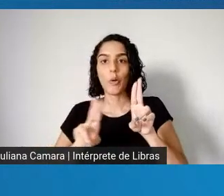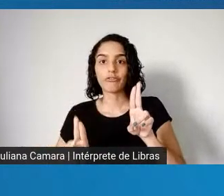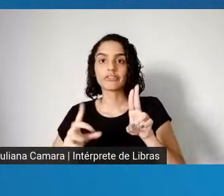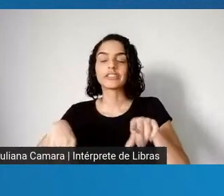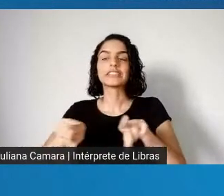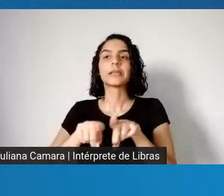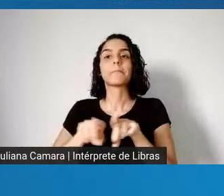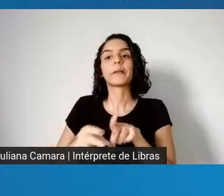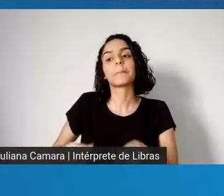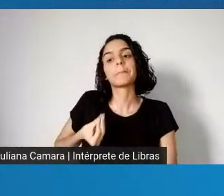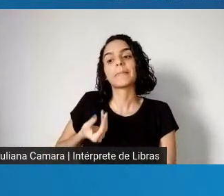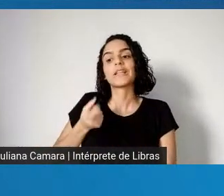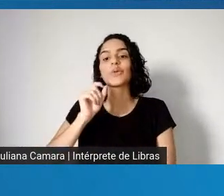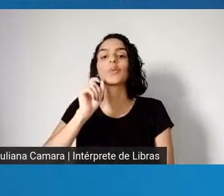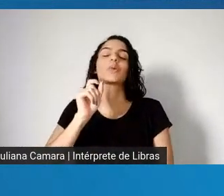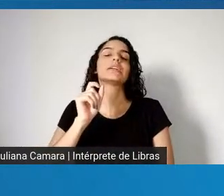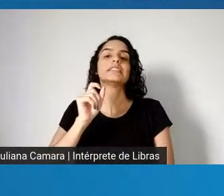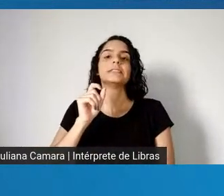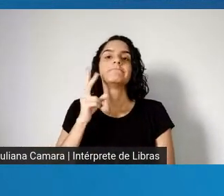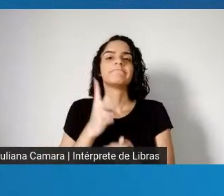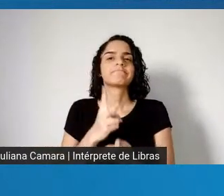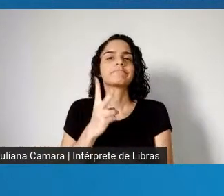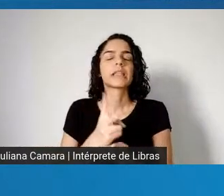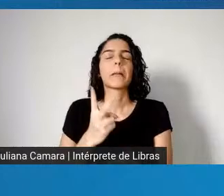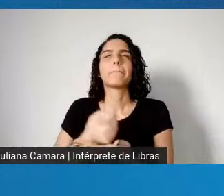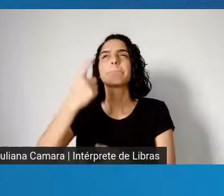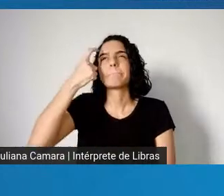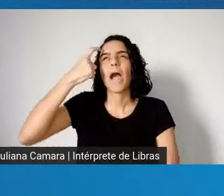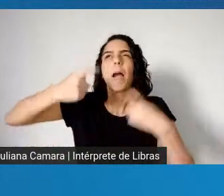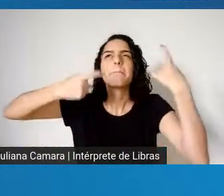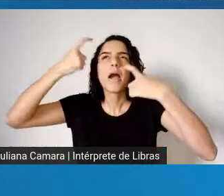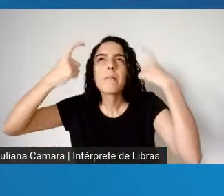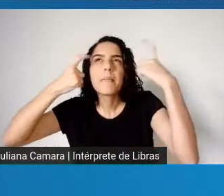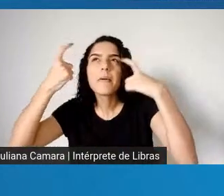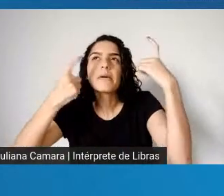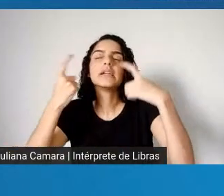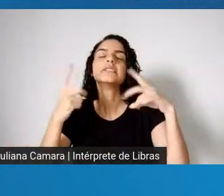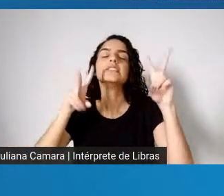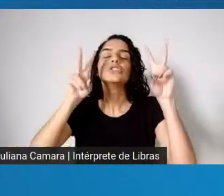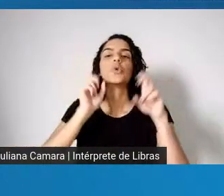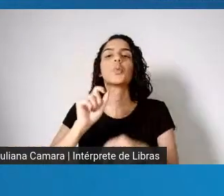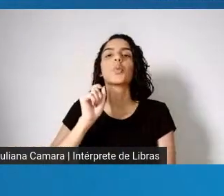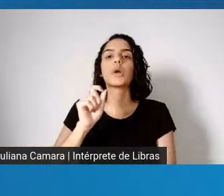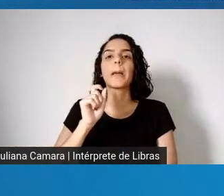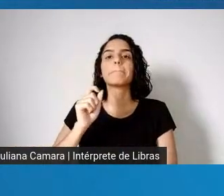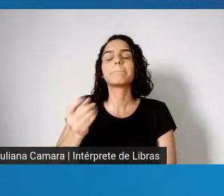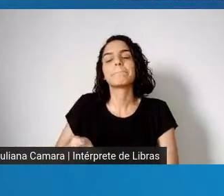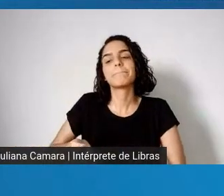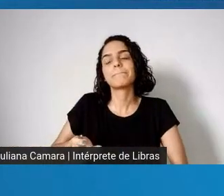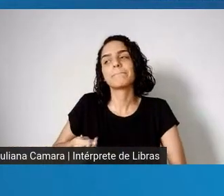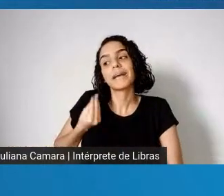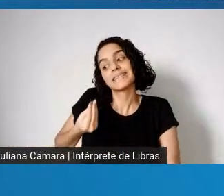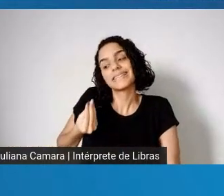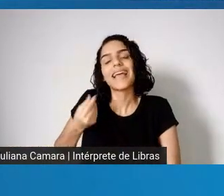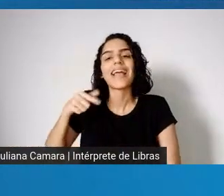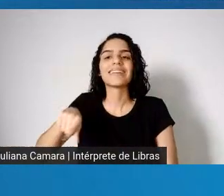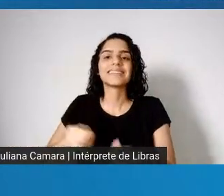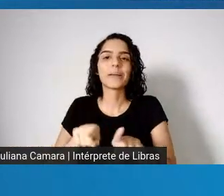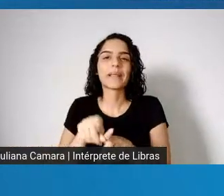presença constante também, né, uma preocupação muito grande de participar, de tentar